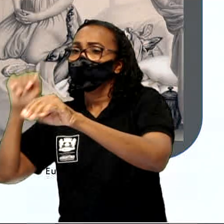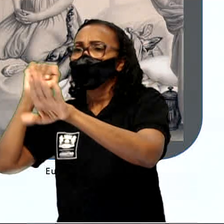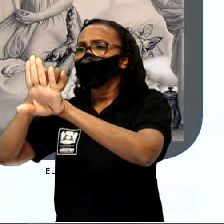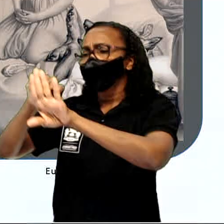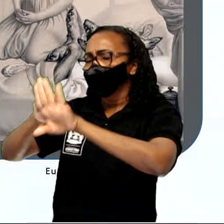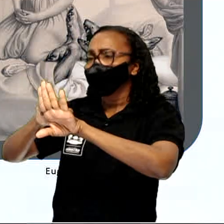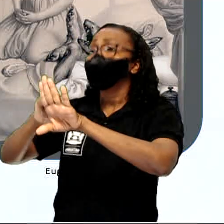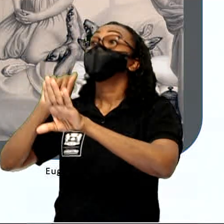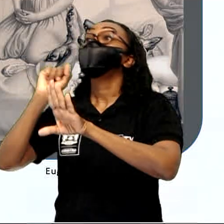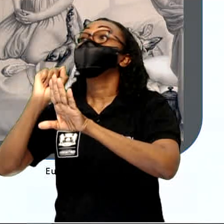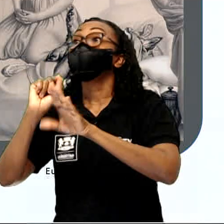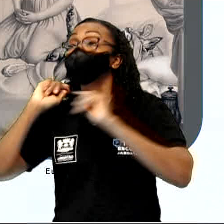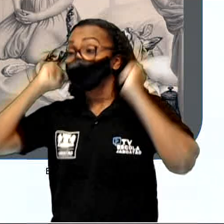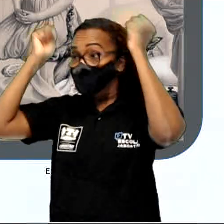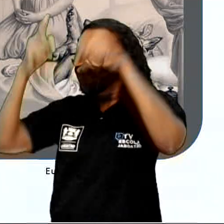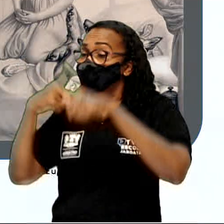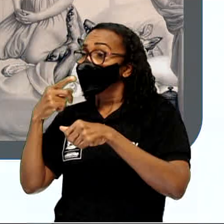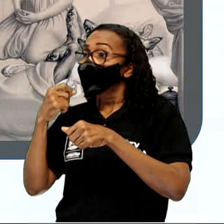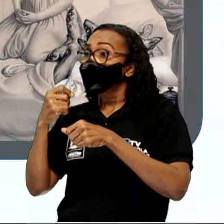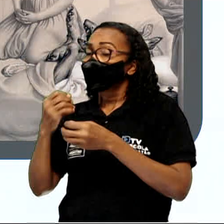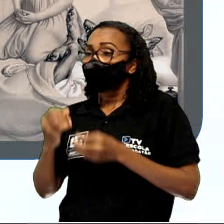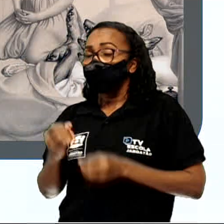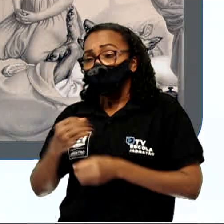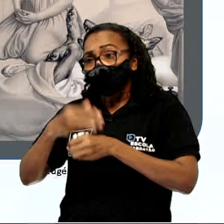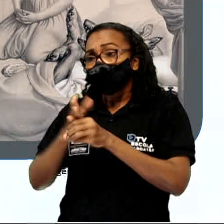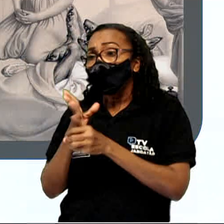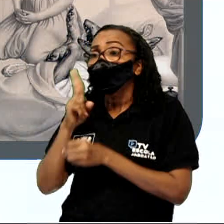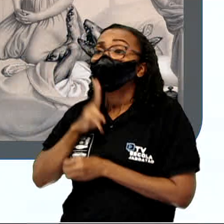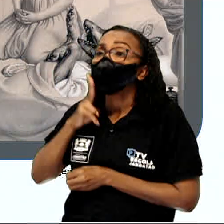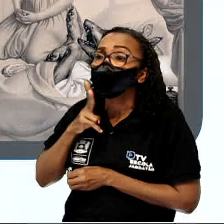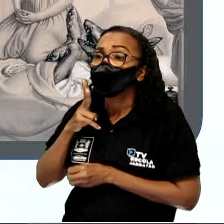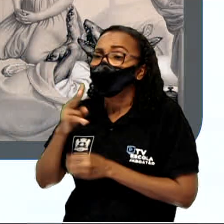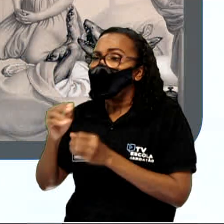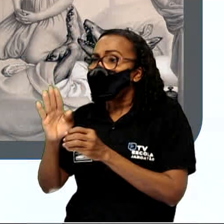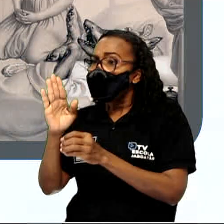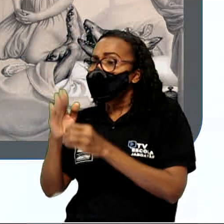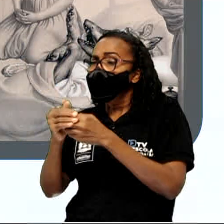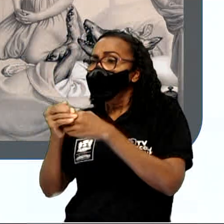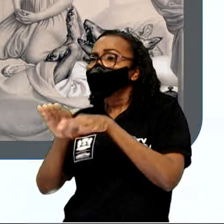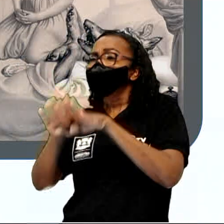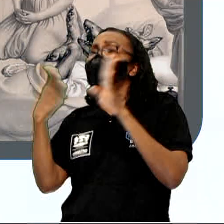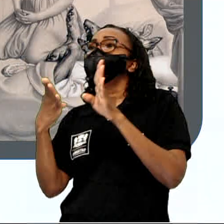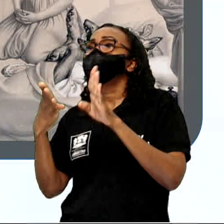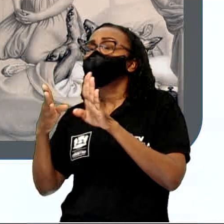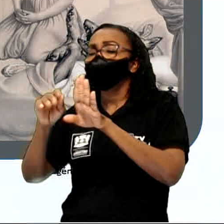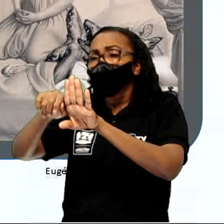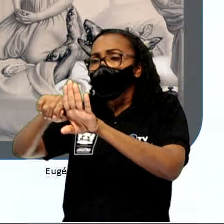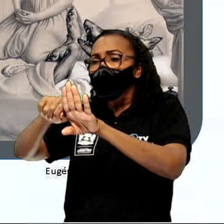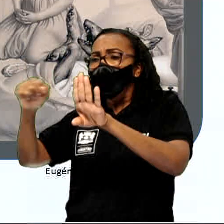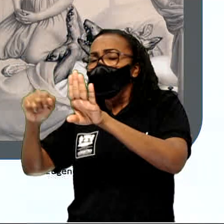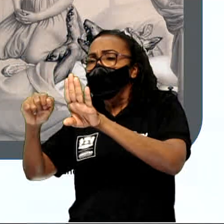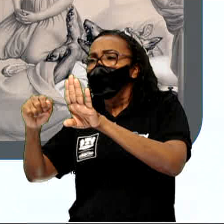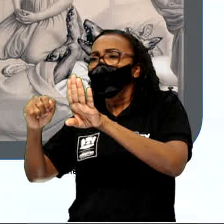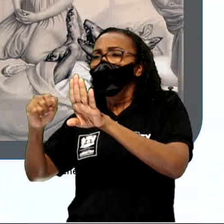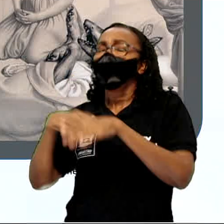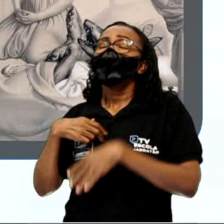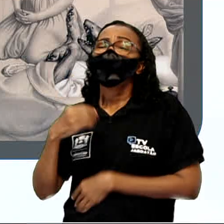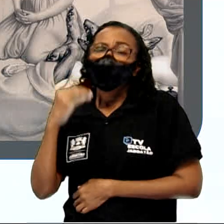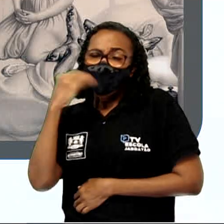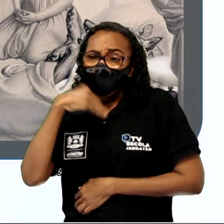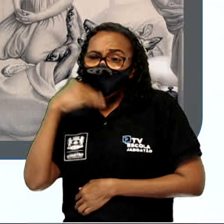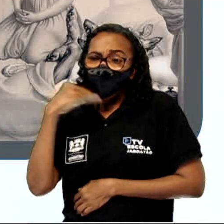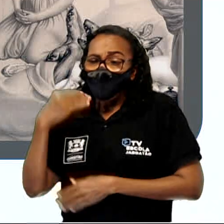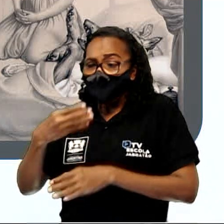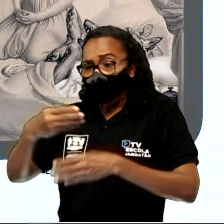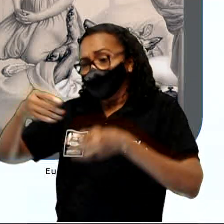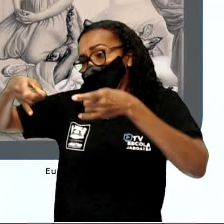Chapeuzinho Vermelho, trouxe uns bolinhos e vinhos. Abra a porta. É só levantar o ferrolho, gritou a avó. Estou fraca demais